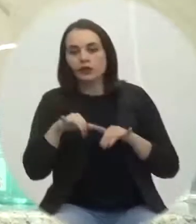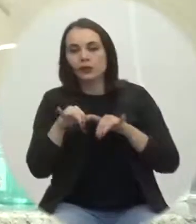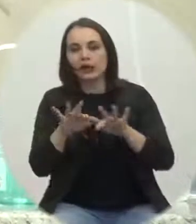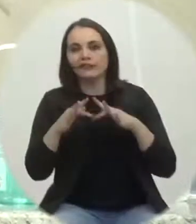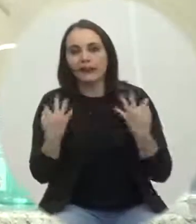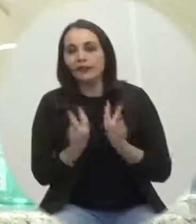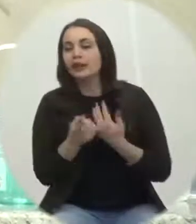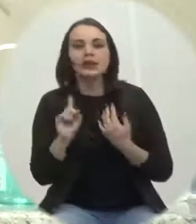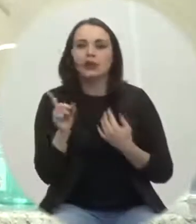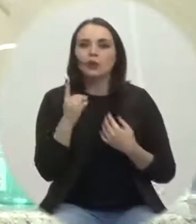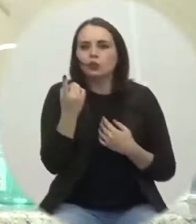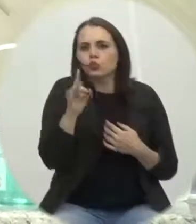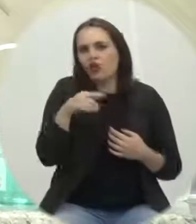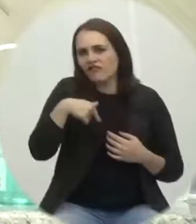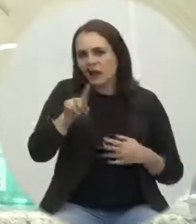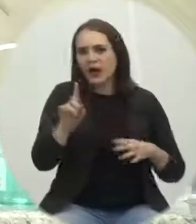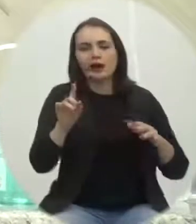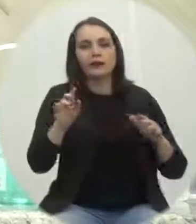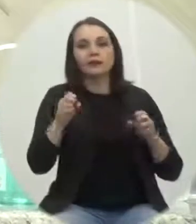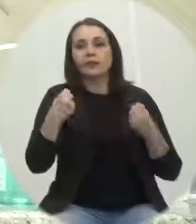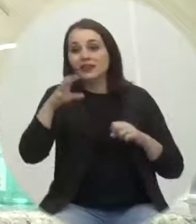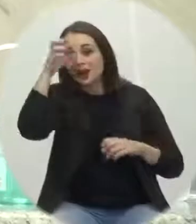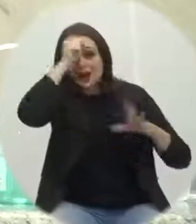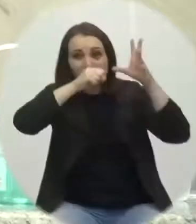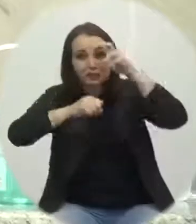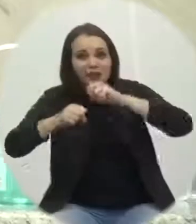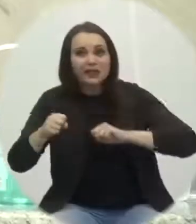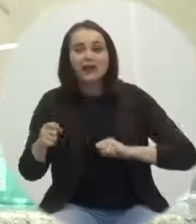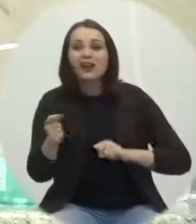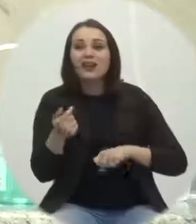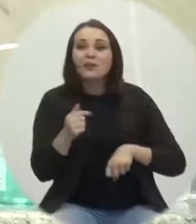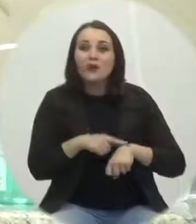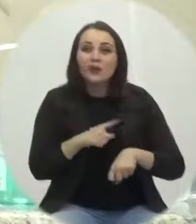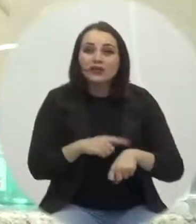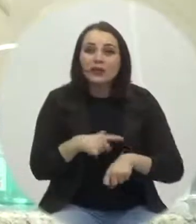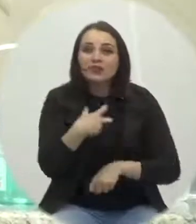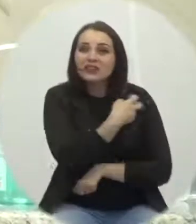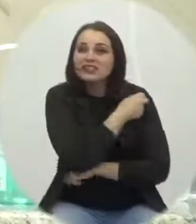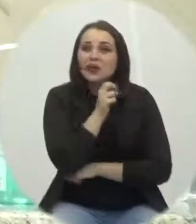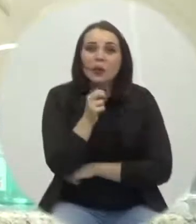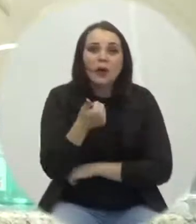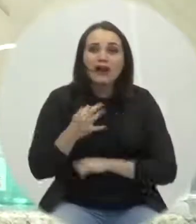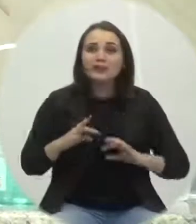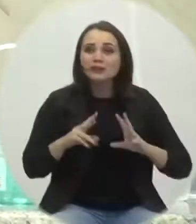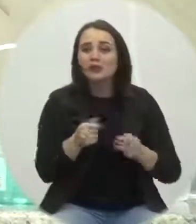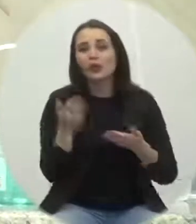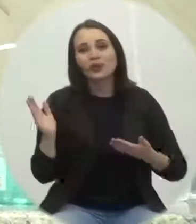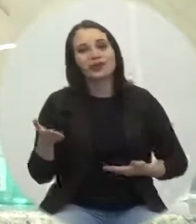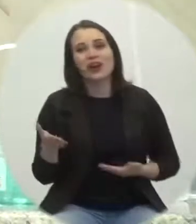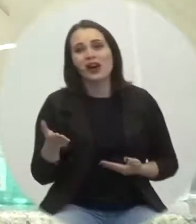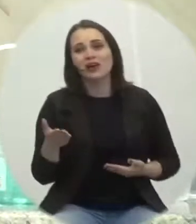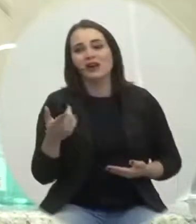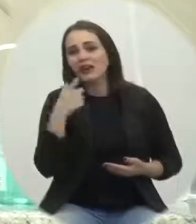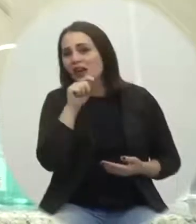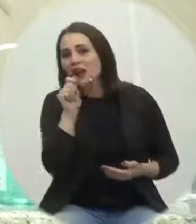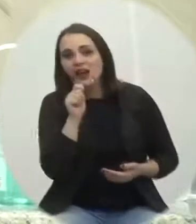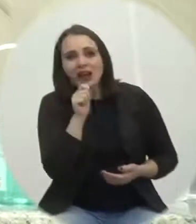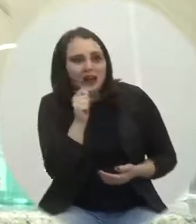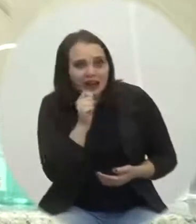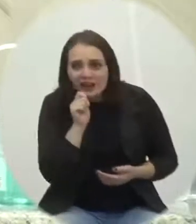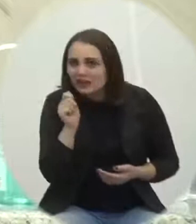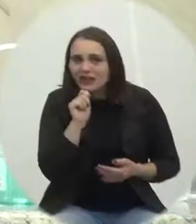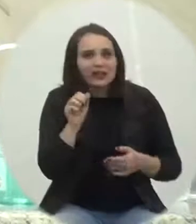questão de disciplina. E, pessoal, é por pouco tempo, a vacina está na porta. Quem não pegou ainda, cuida para não pegar.